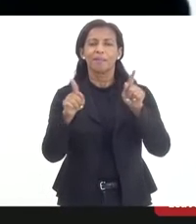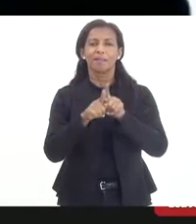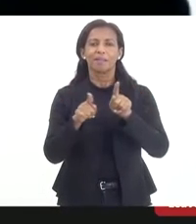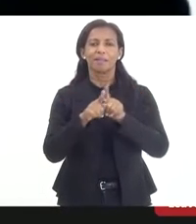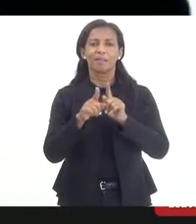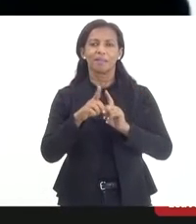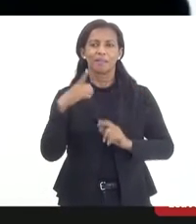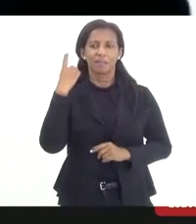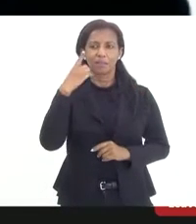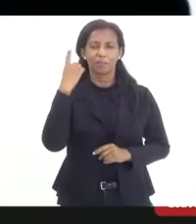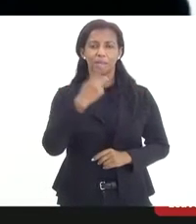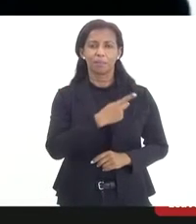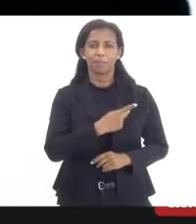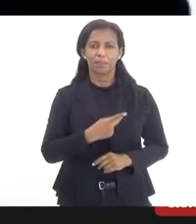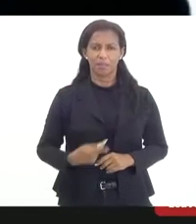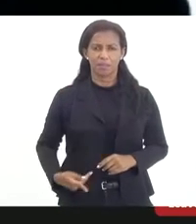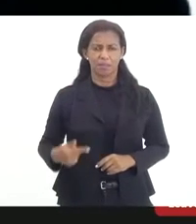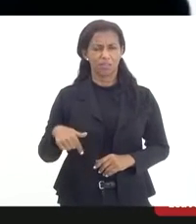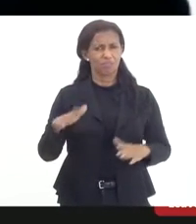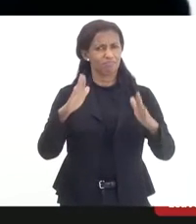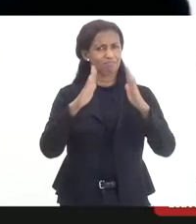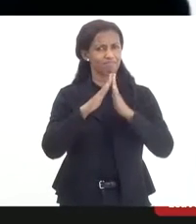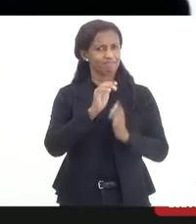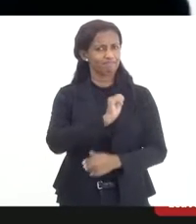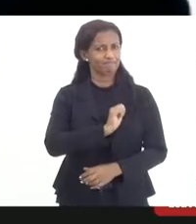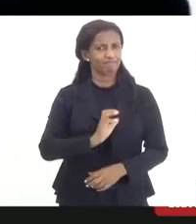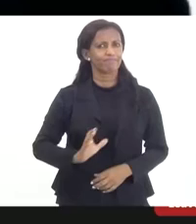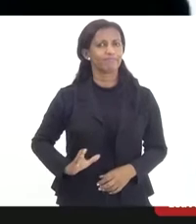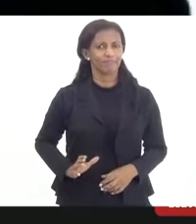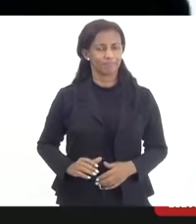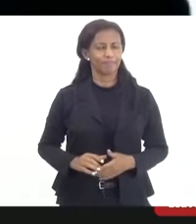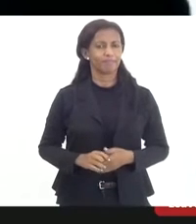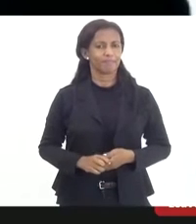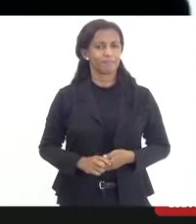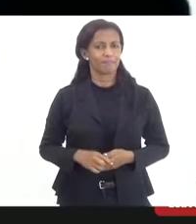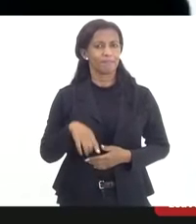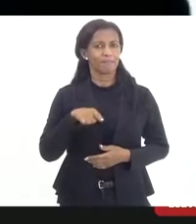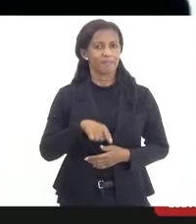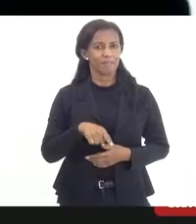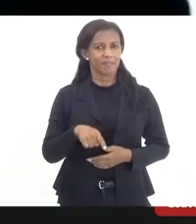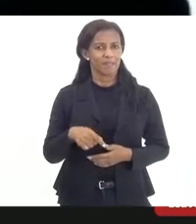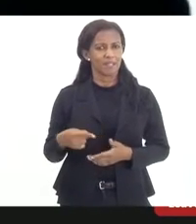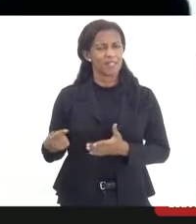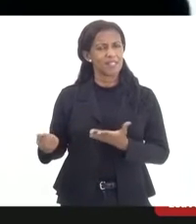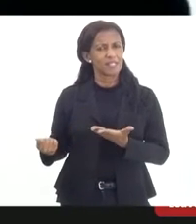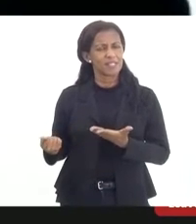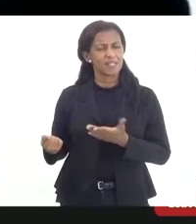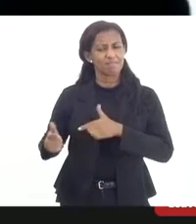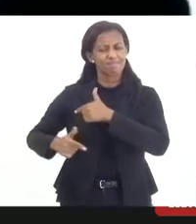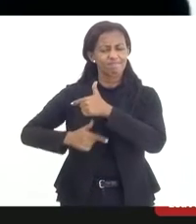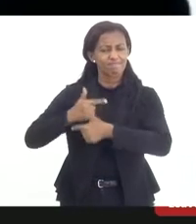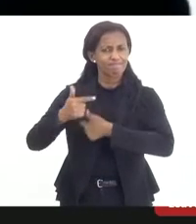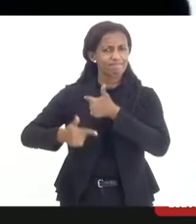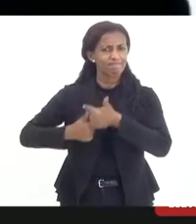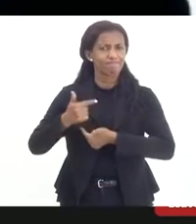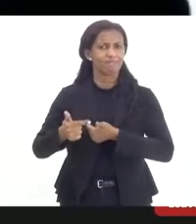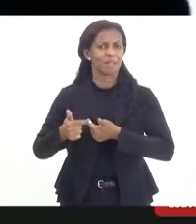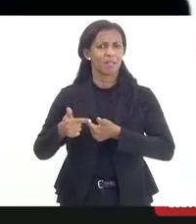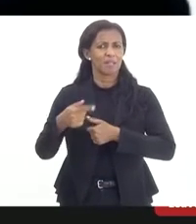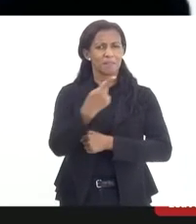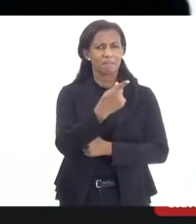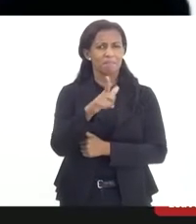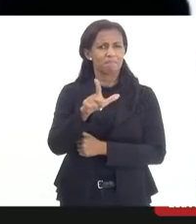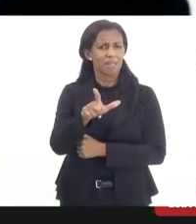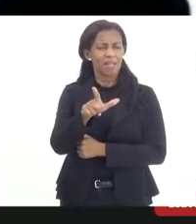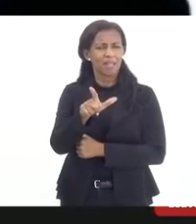deputado, nosso presidente da casa, deputado André Siciliano, pela essa iniciativa desse importante projeto,